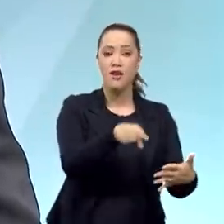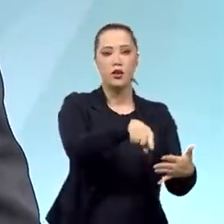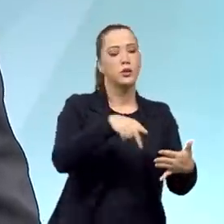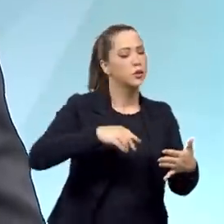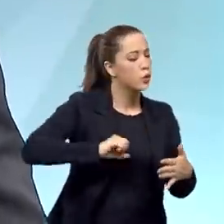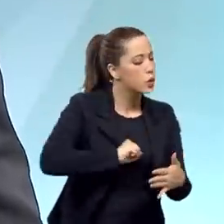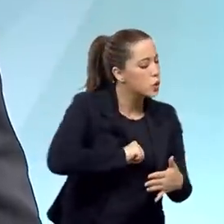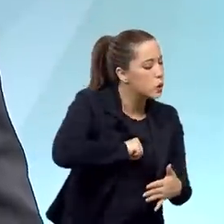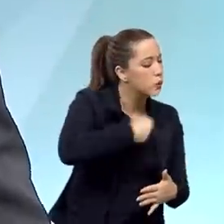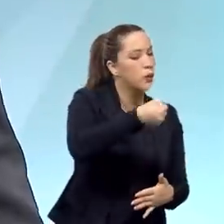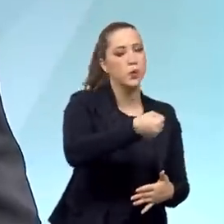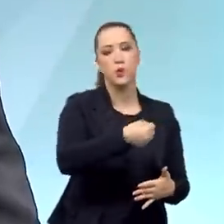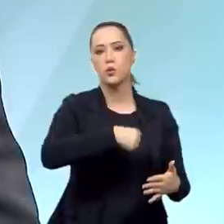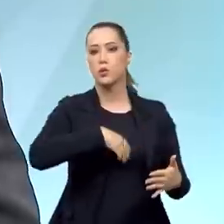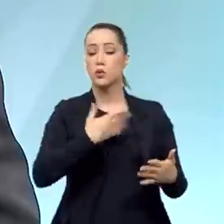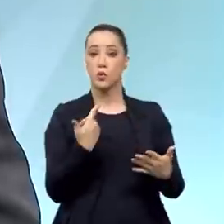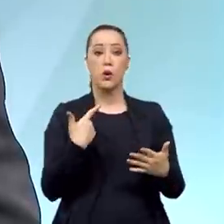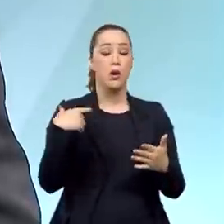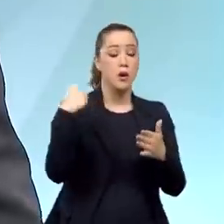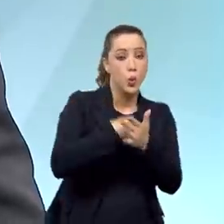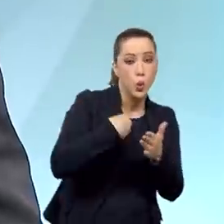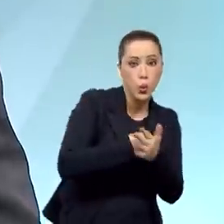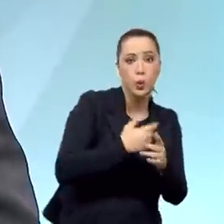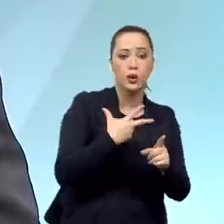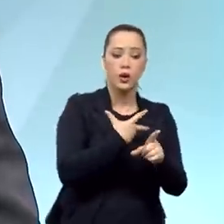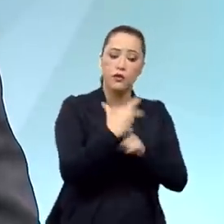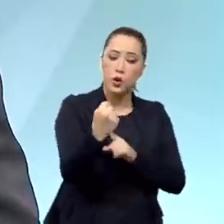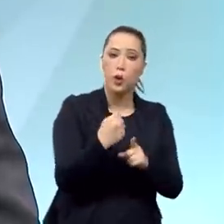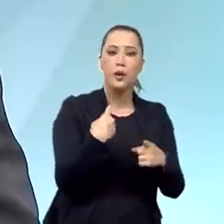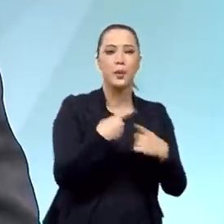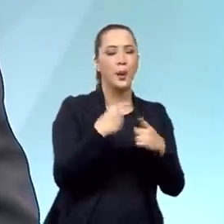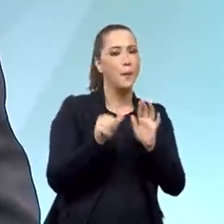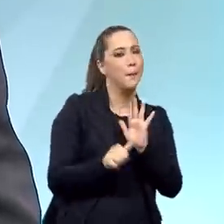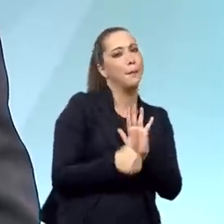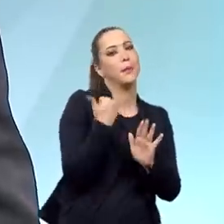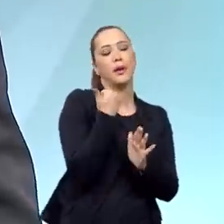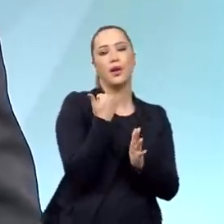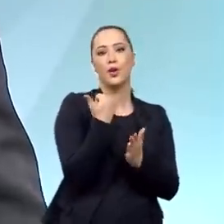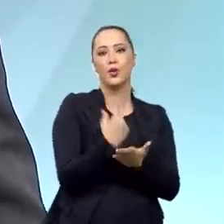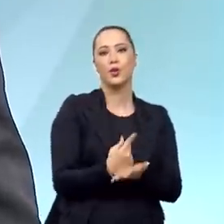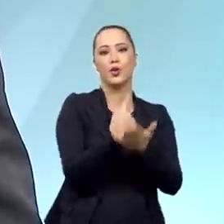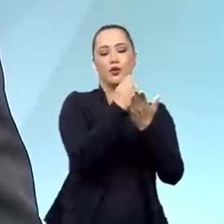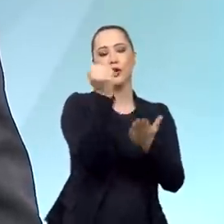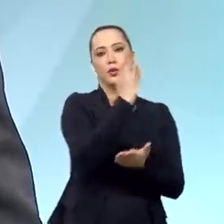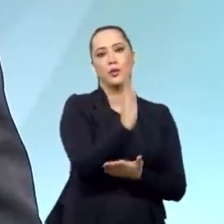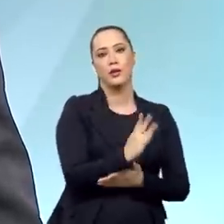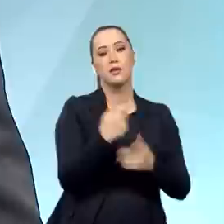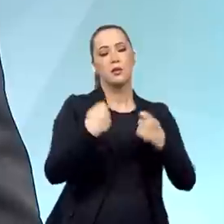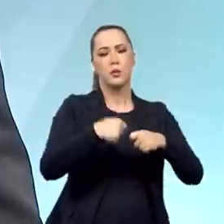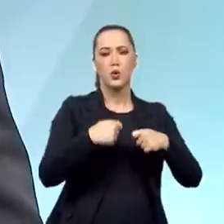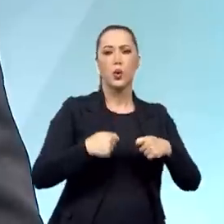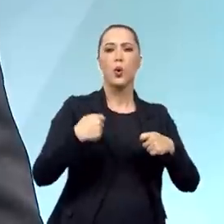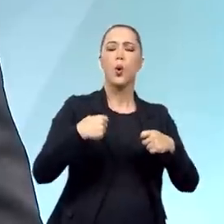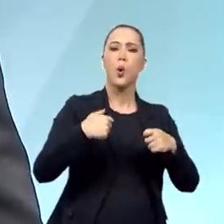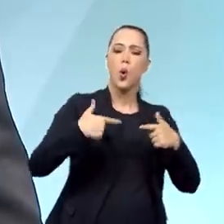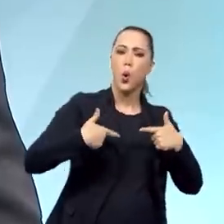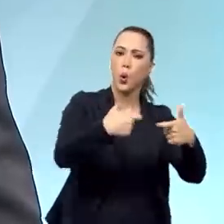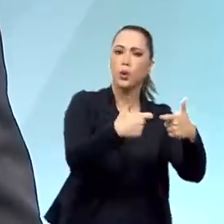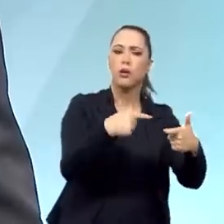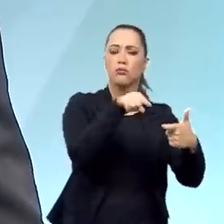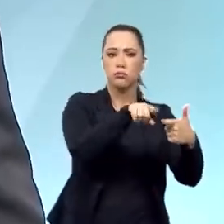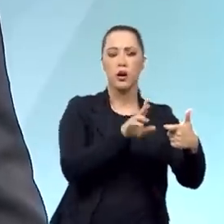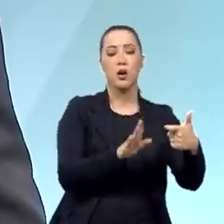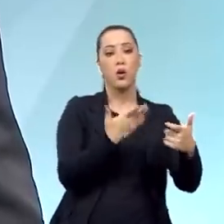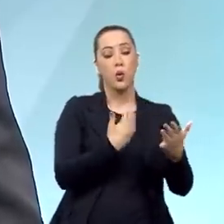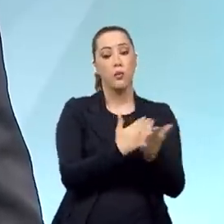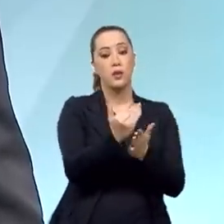de conquista. Foi o primeiro troféu brasileiro, o primeiro troféu de mascarinha de Moraes, que ele teve que lutar desde que ele desembarcou,